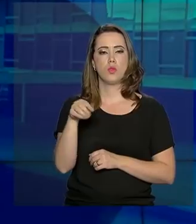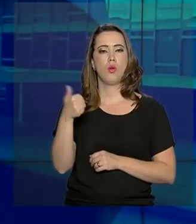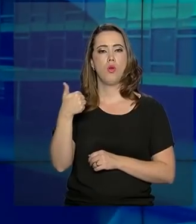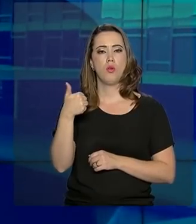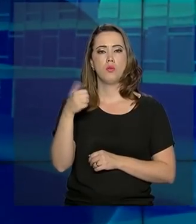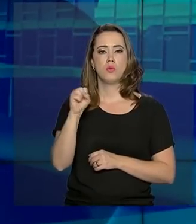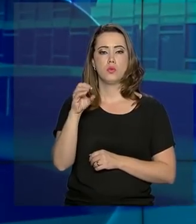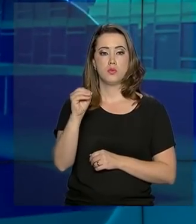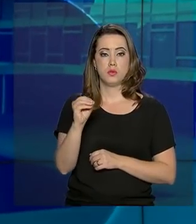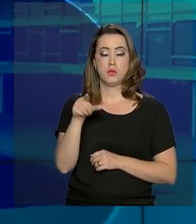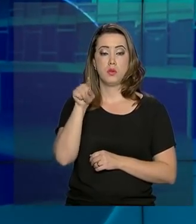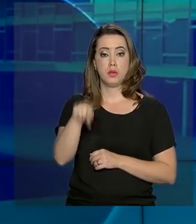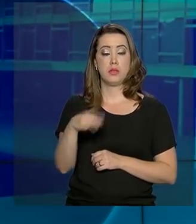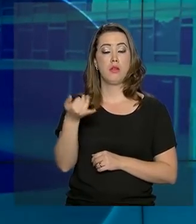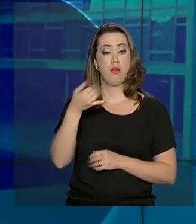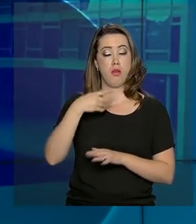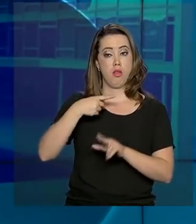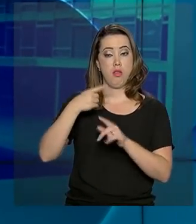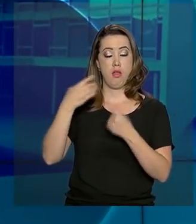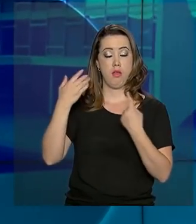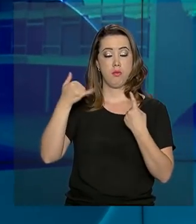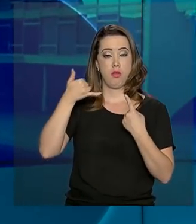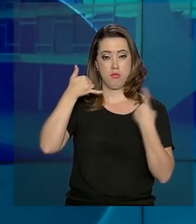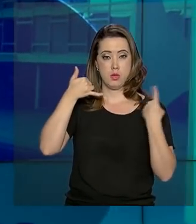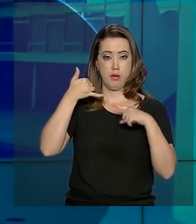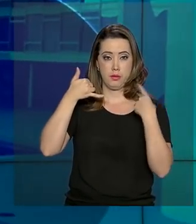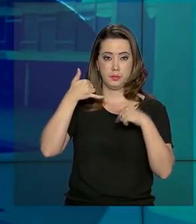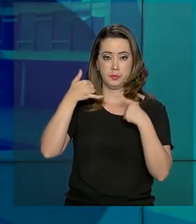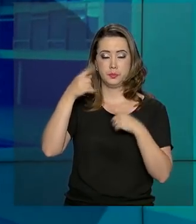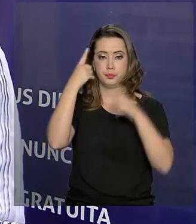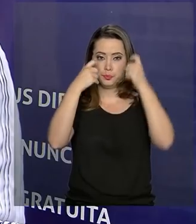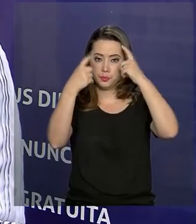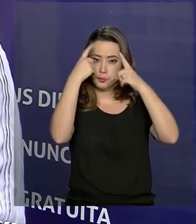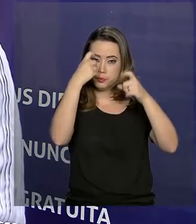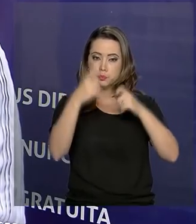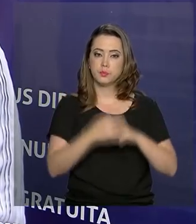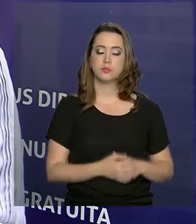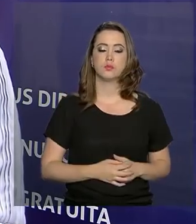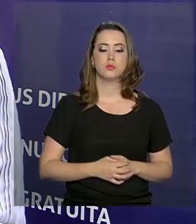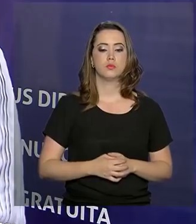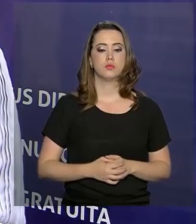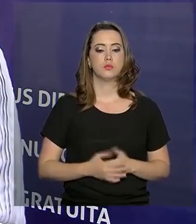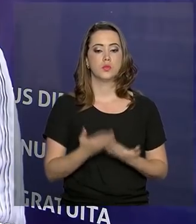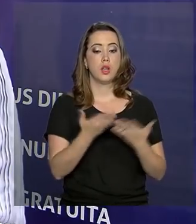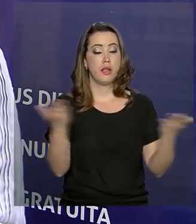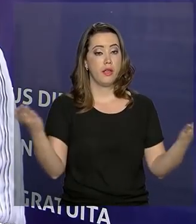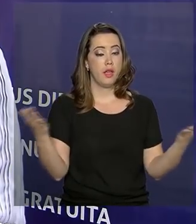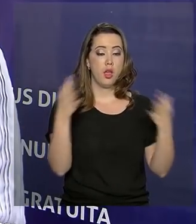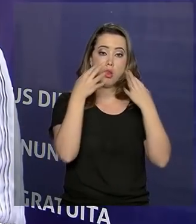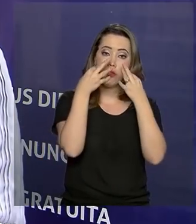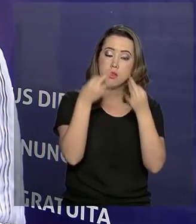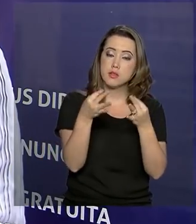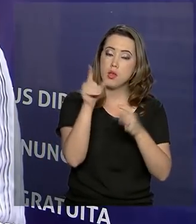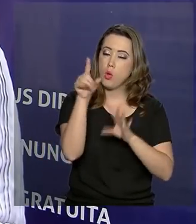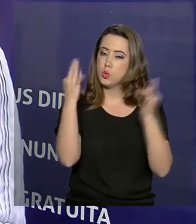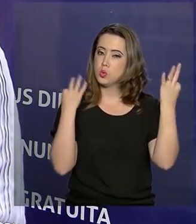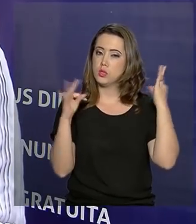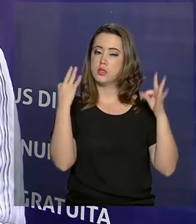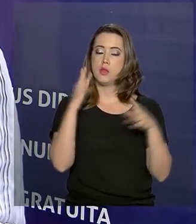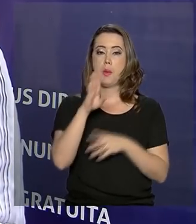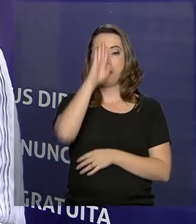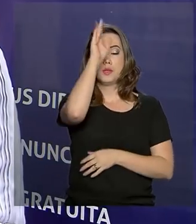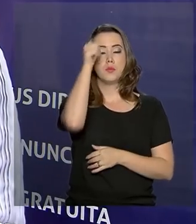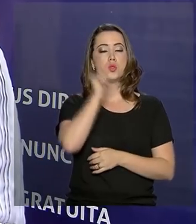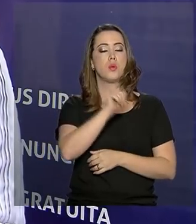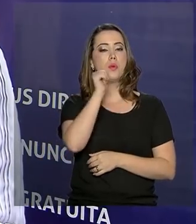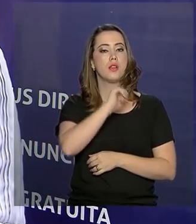180, que recebe denúncias de violência. Eu quero alertar aqui os turistas, principalmente as mulheres